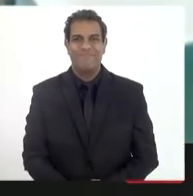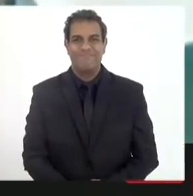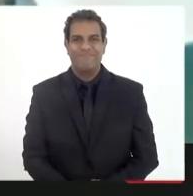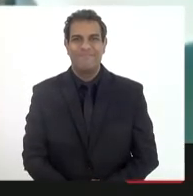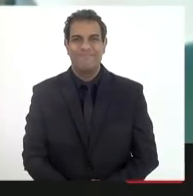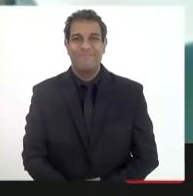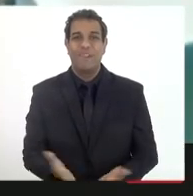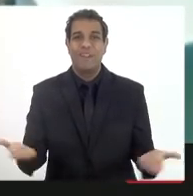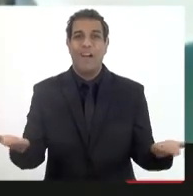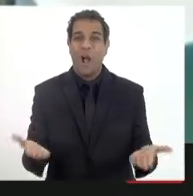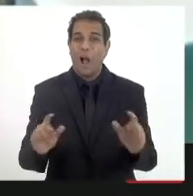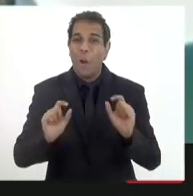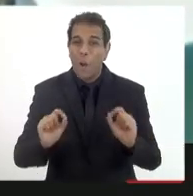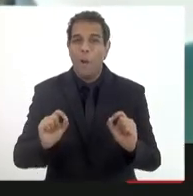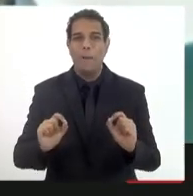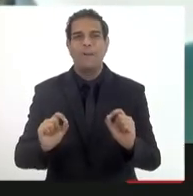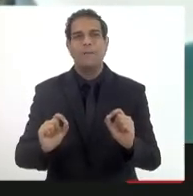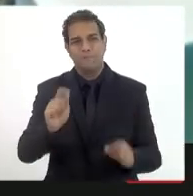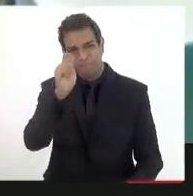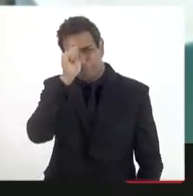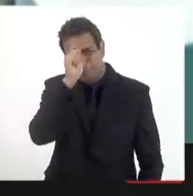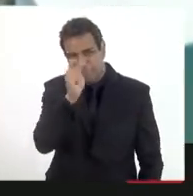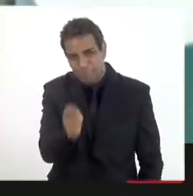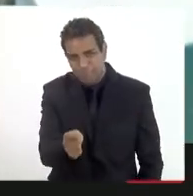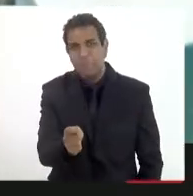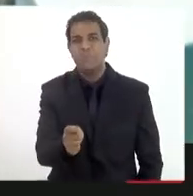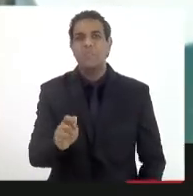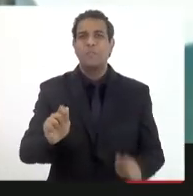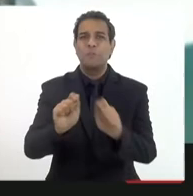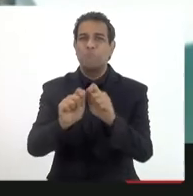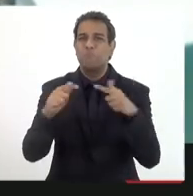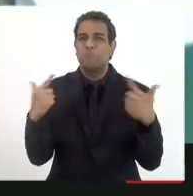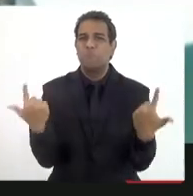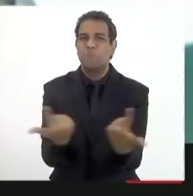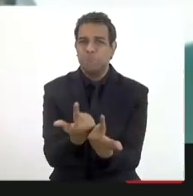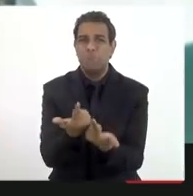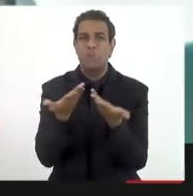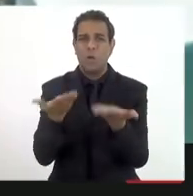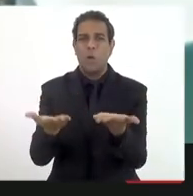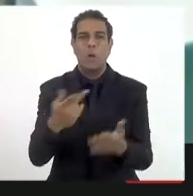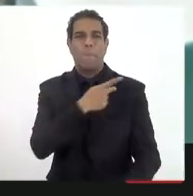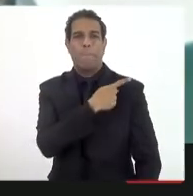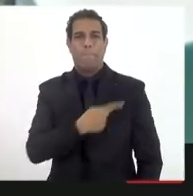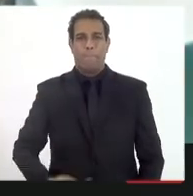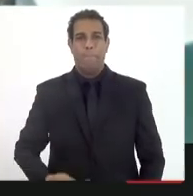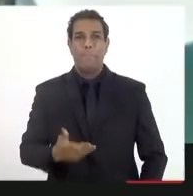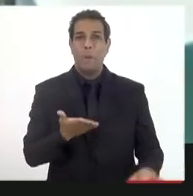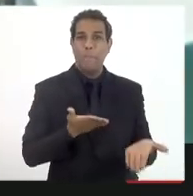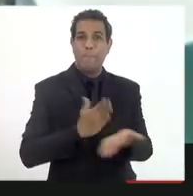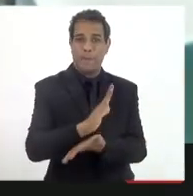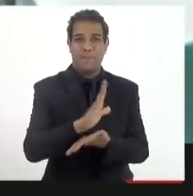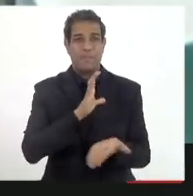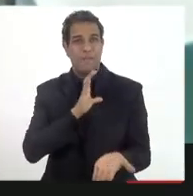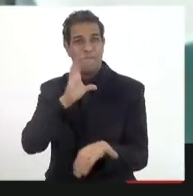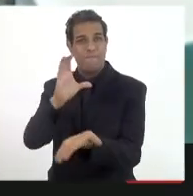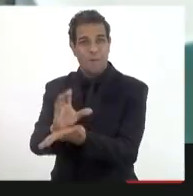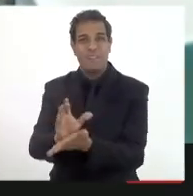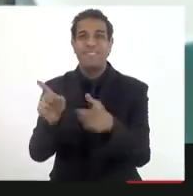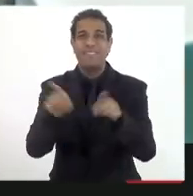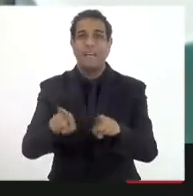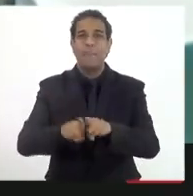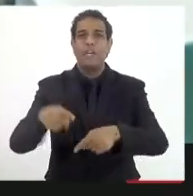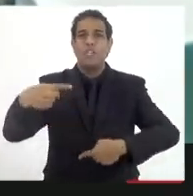fazer uma grande homenagem à Assembleia Legislativa na presença do seu presidente pela aprovação desse fundo e pela